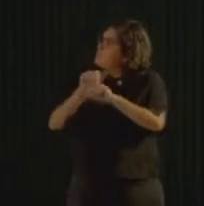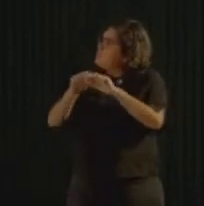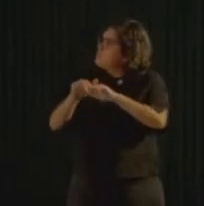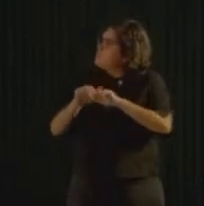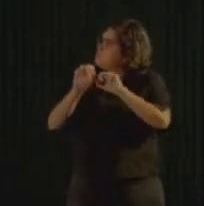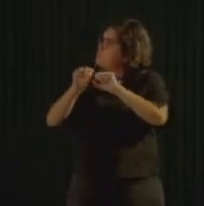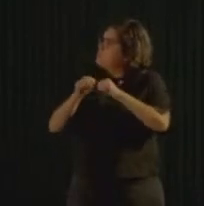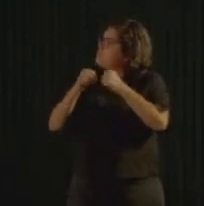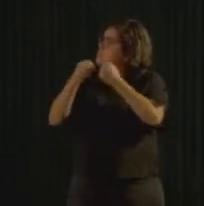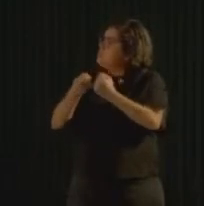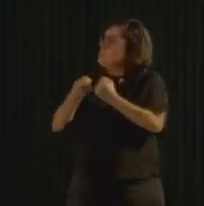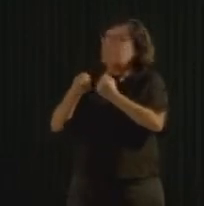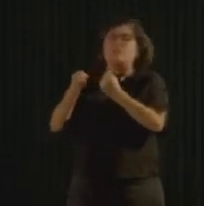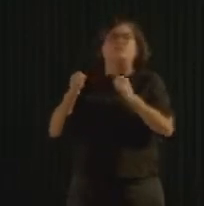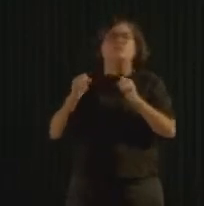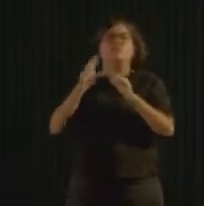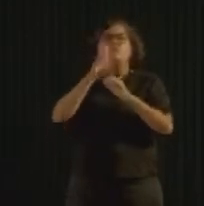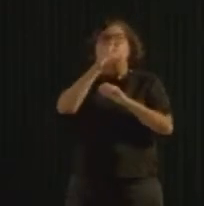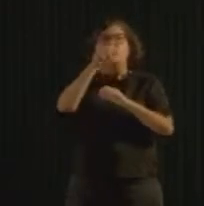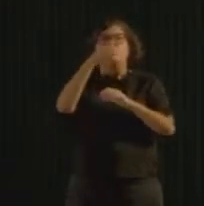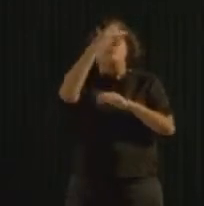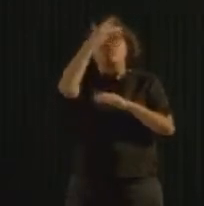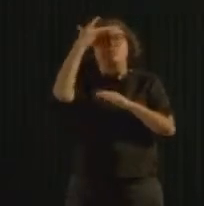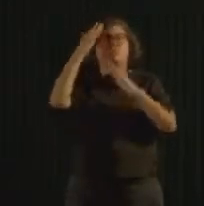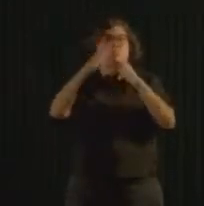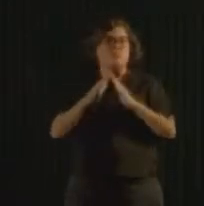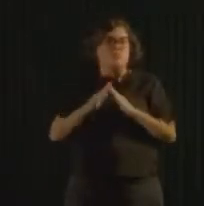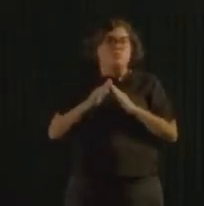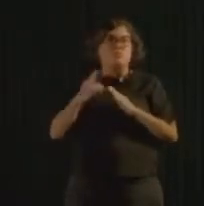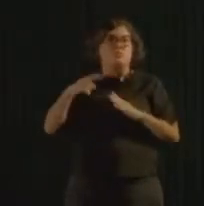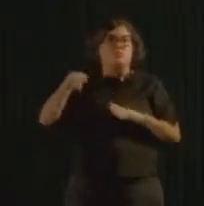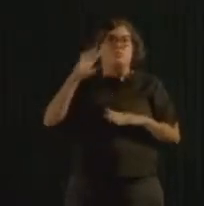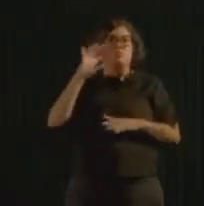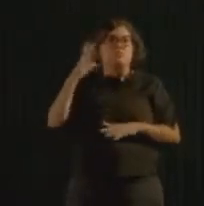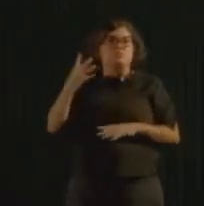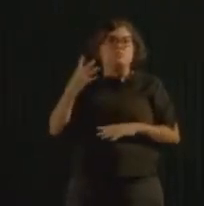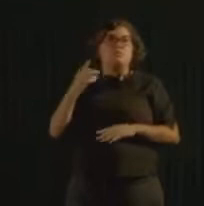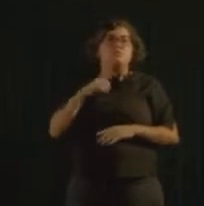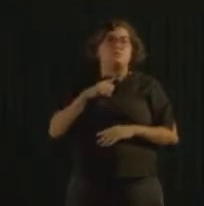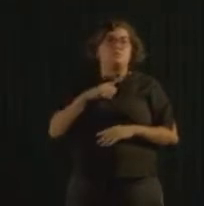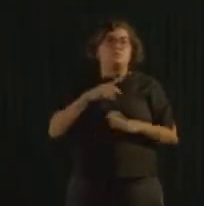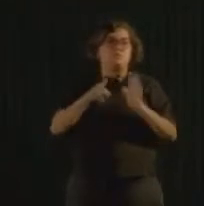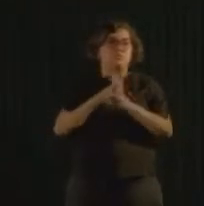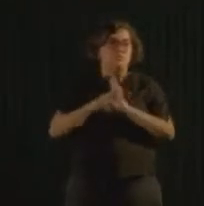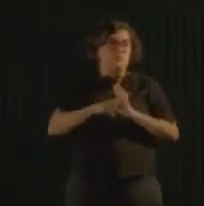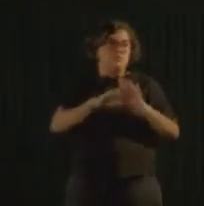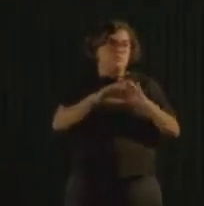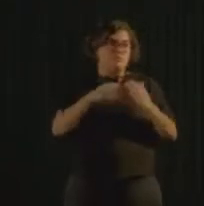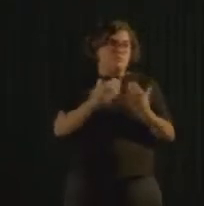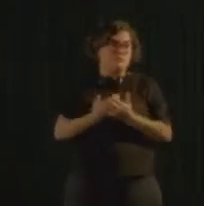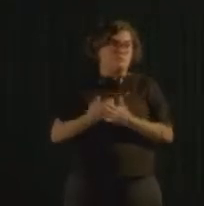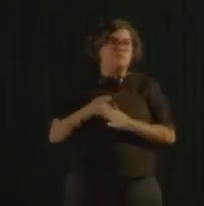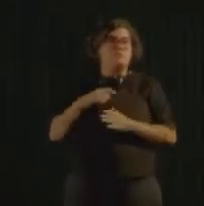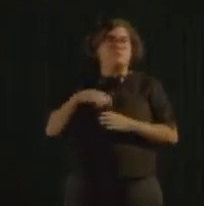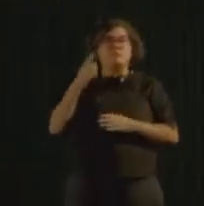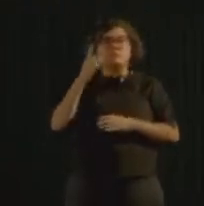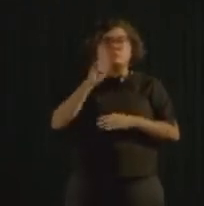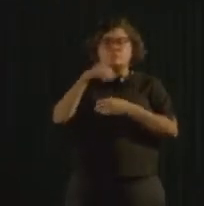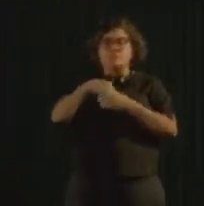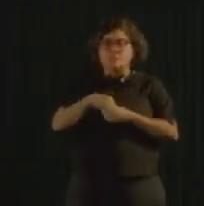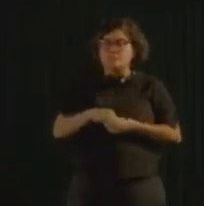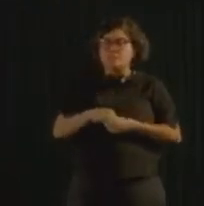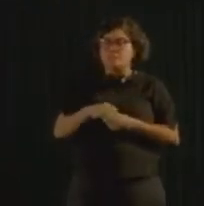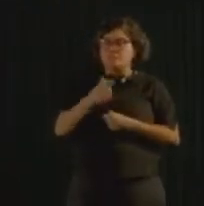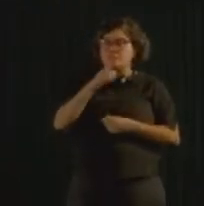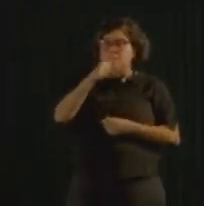próprios moradores. Então os moradores se juntam para estar transformando suas próprias comunidades, e isso simboliza o protagonismo